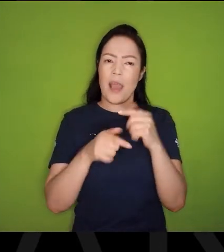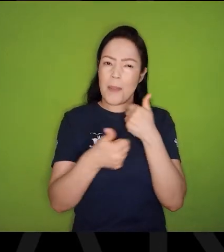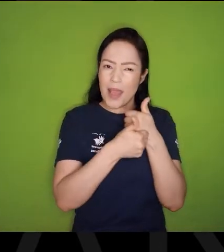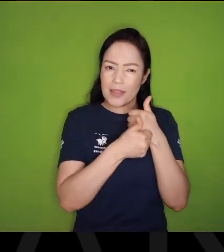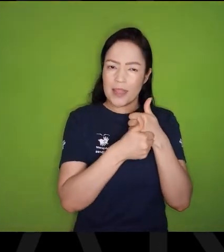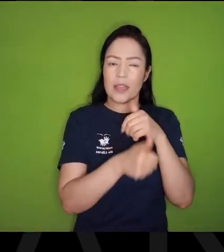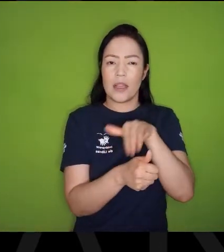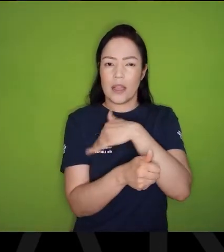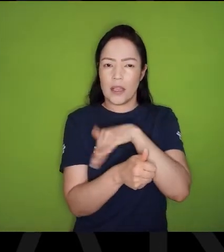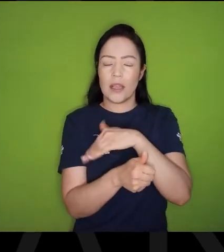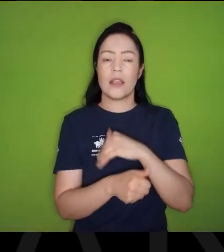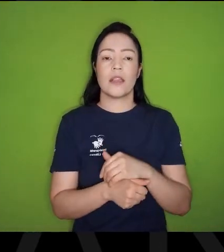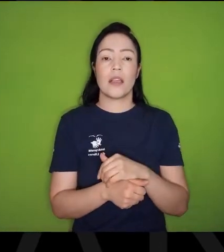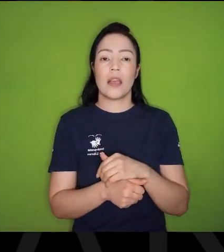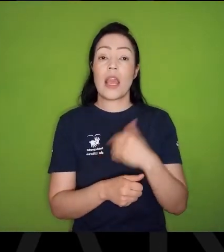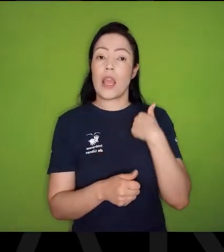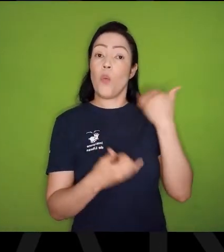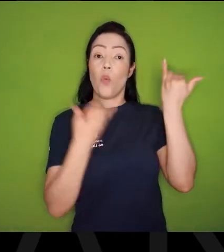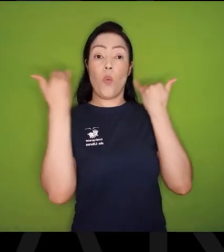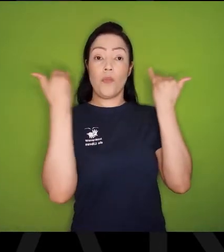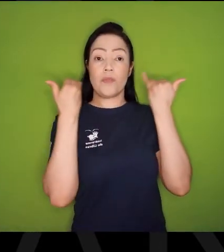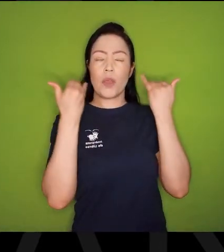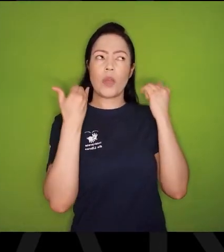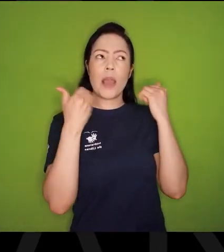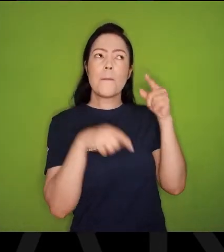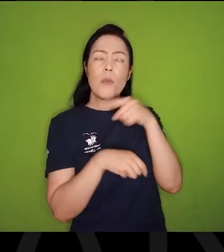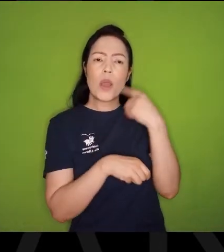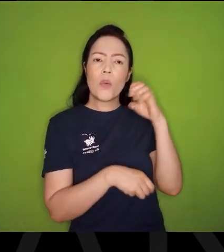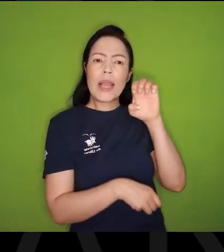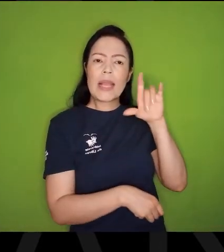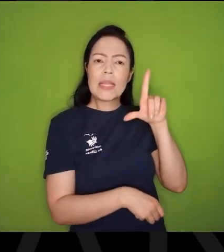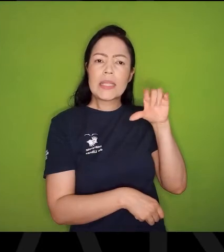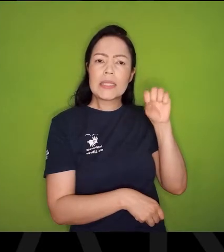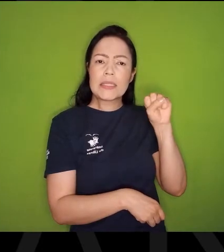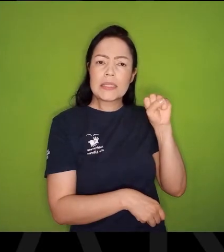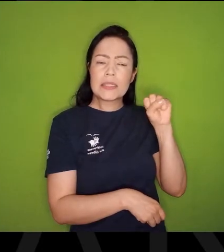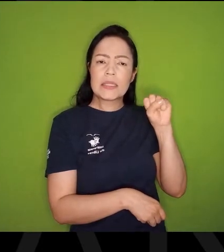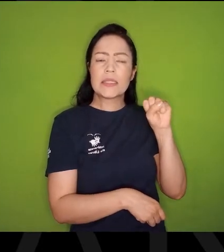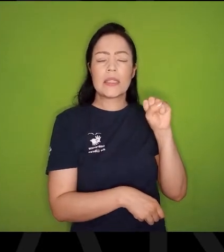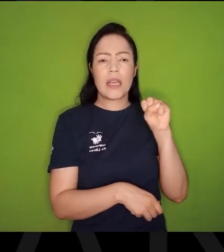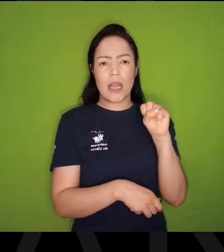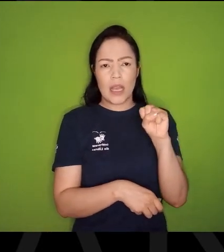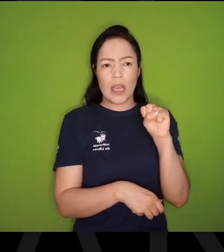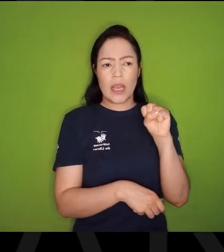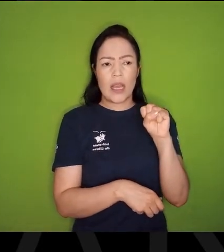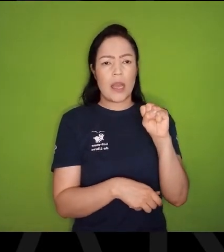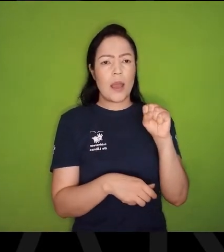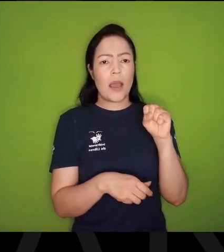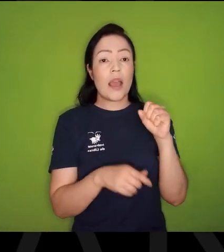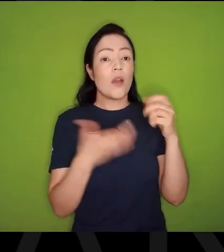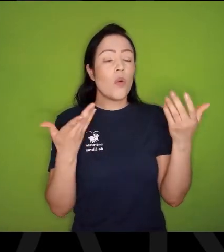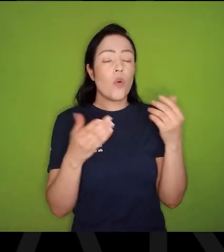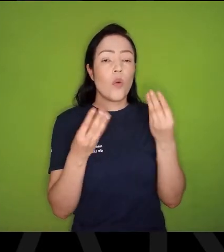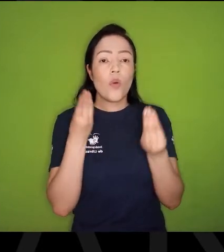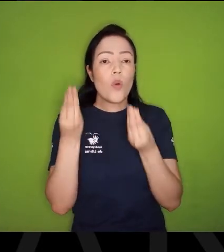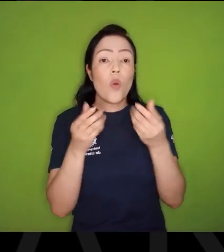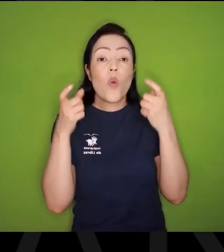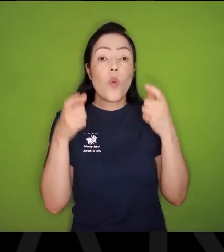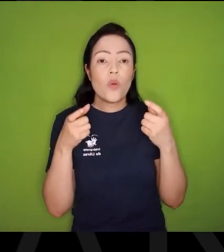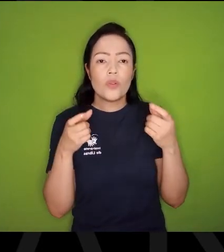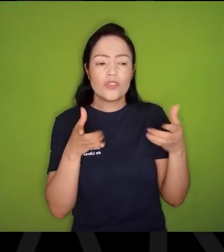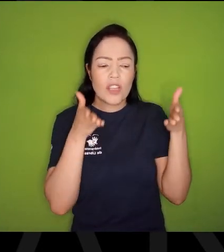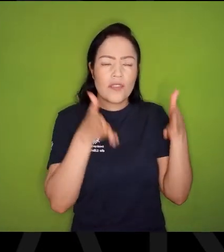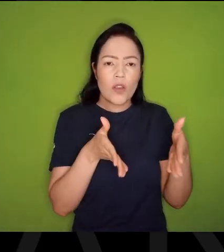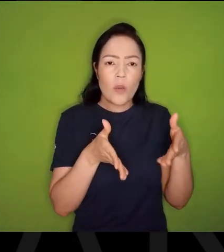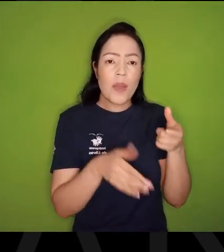Morreu Elis Regina, Foi velada no Teatro Brigadeiro Luiz Antônio, Aí eu dizia,